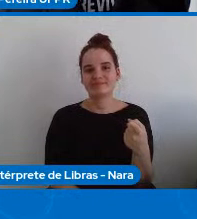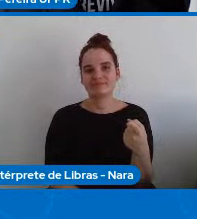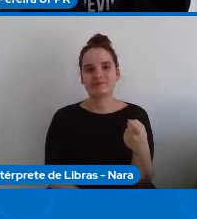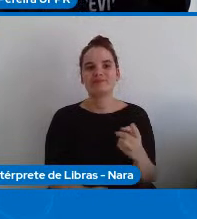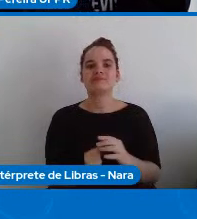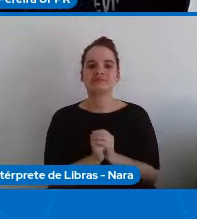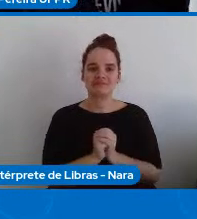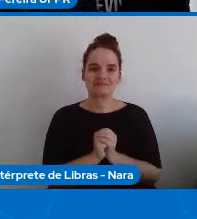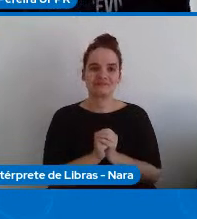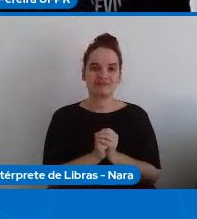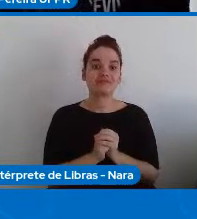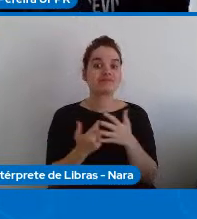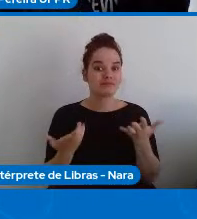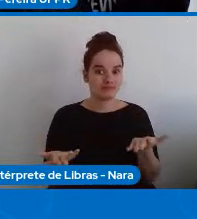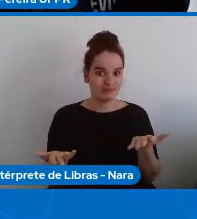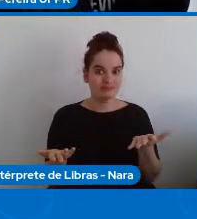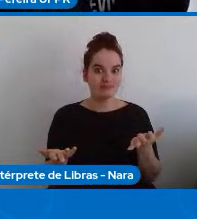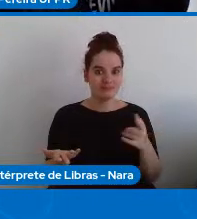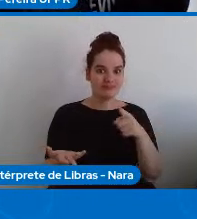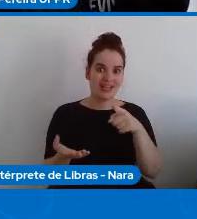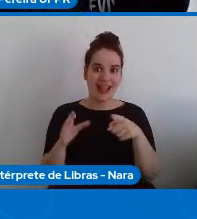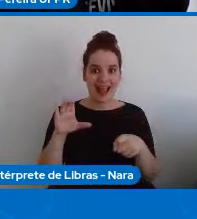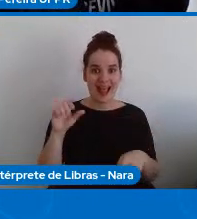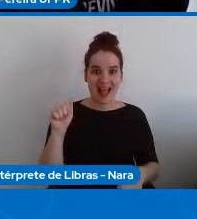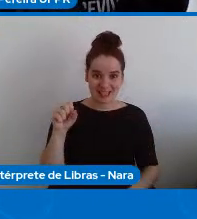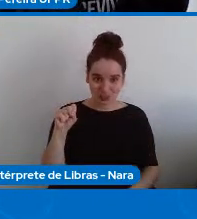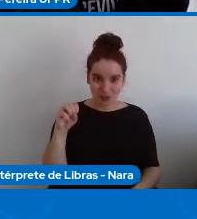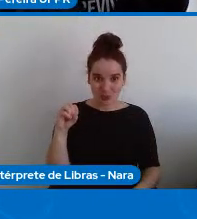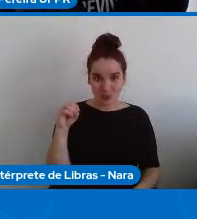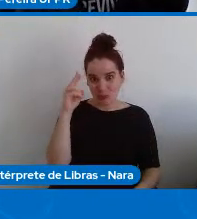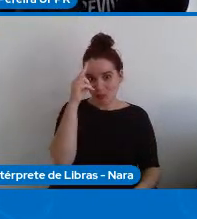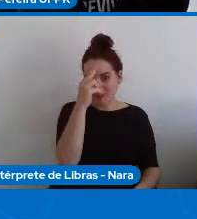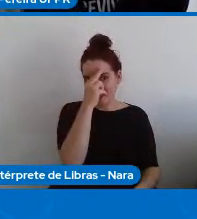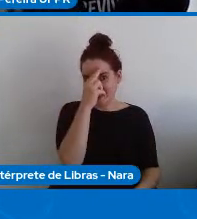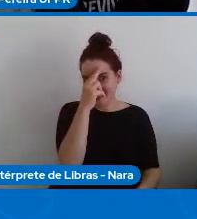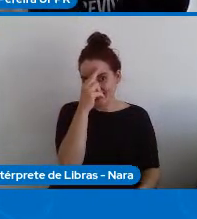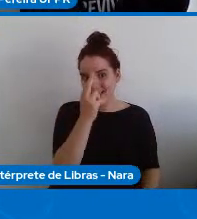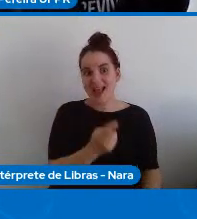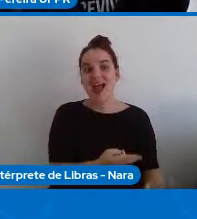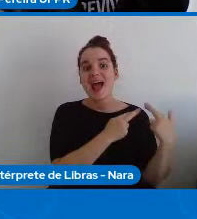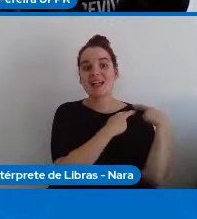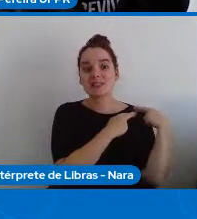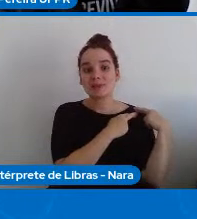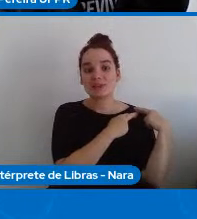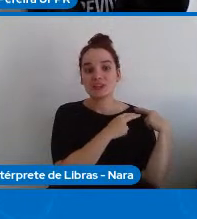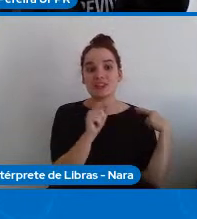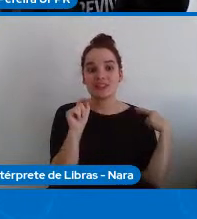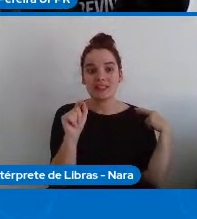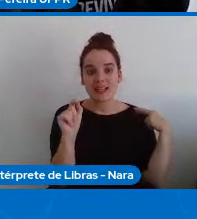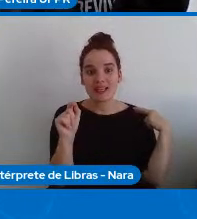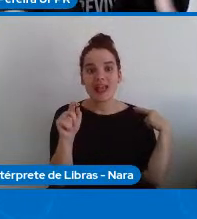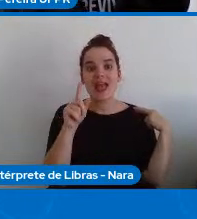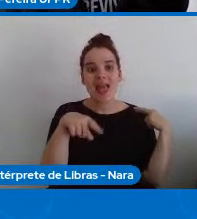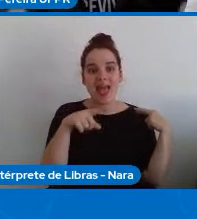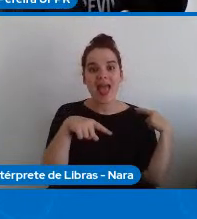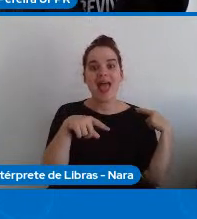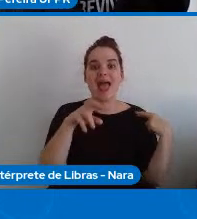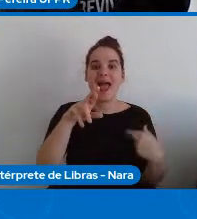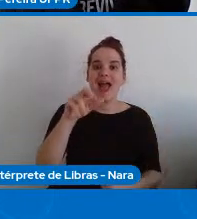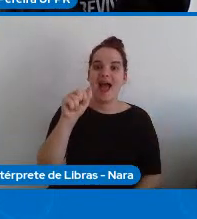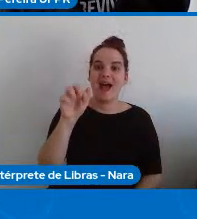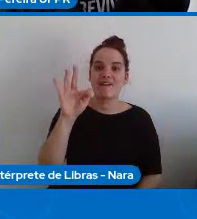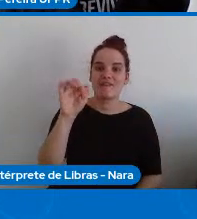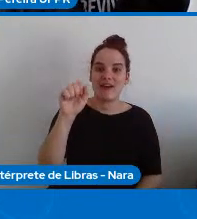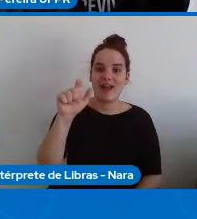e nesse caso aí ainda hoje quem está respondendo pelo processo é a motorista de segurança Rafaela Vasques que estava